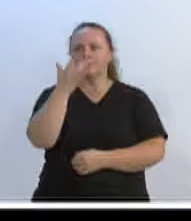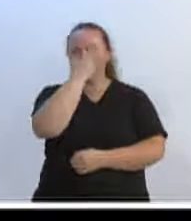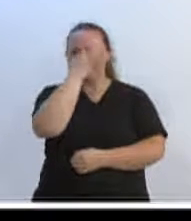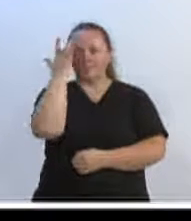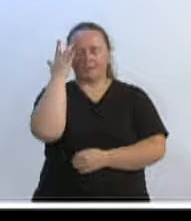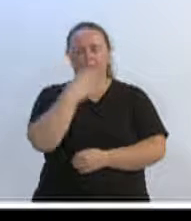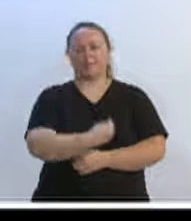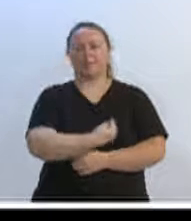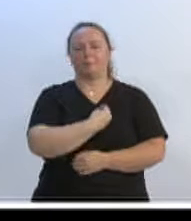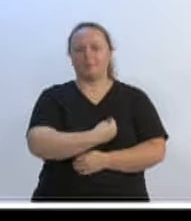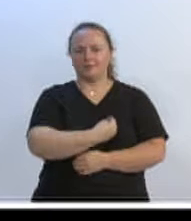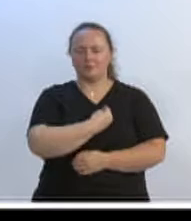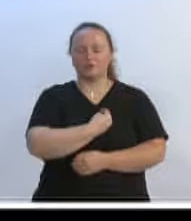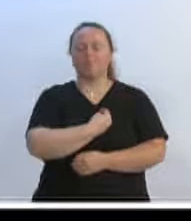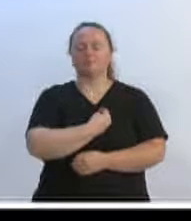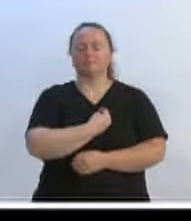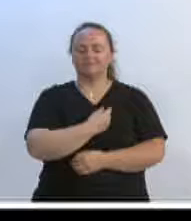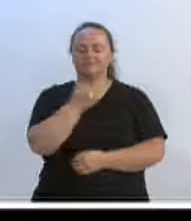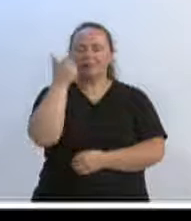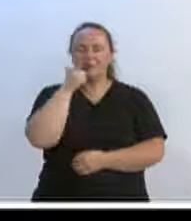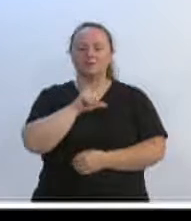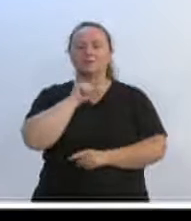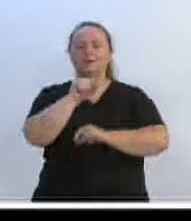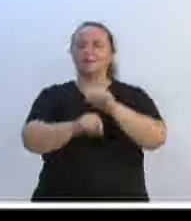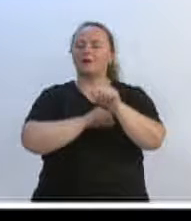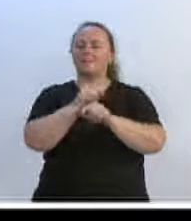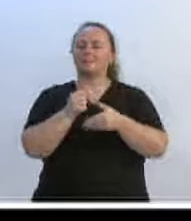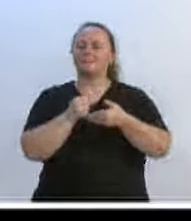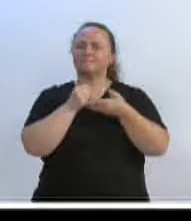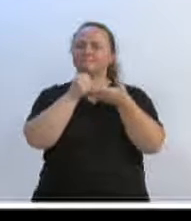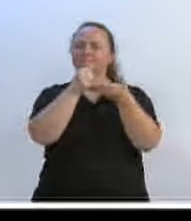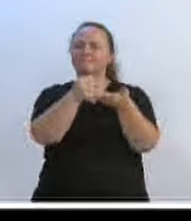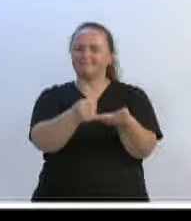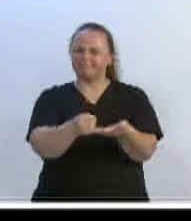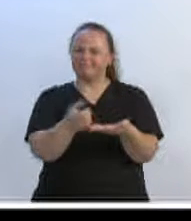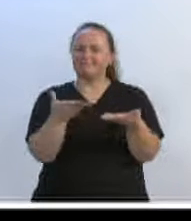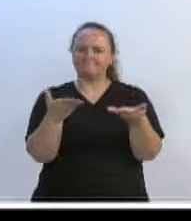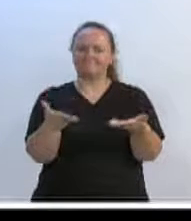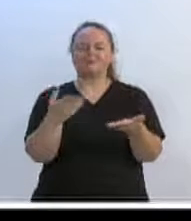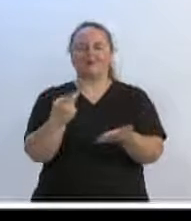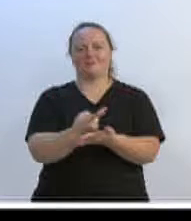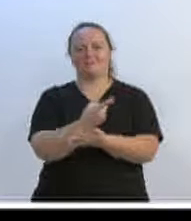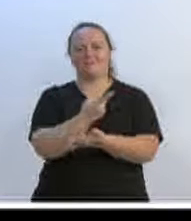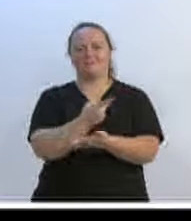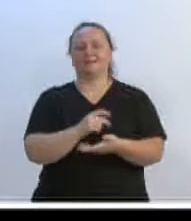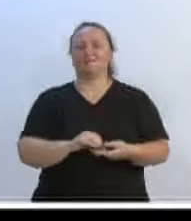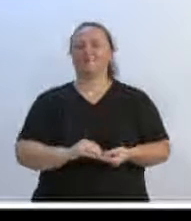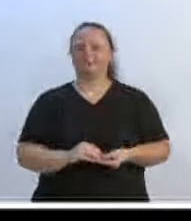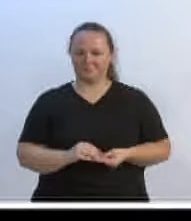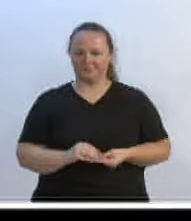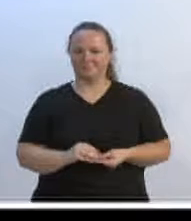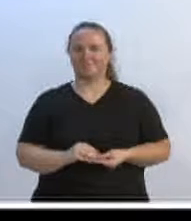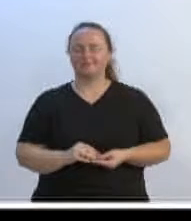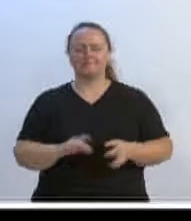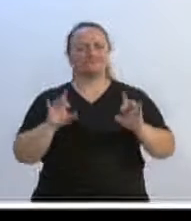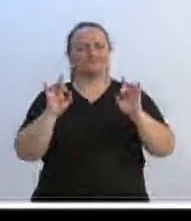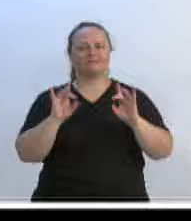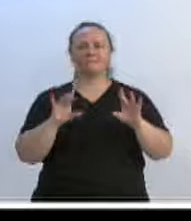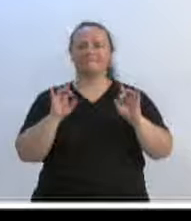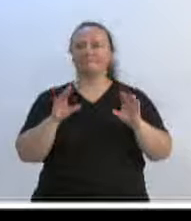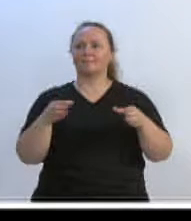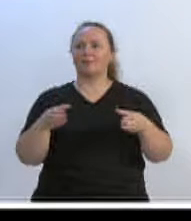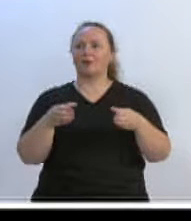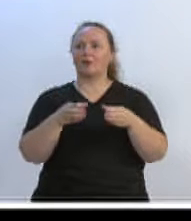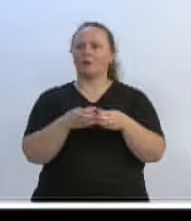deram a oportunidade de poder contribuir com esse evento. Em especial, a direção da escola,